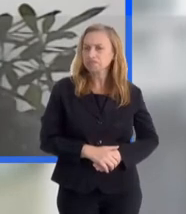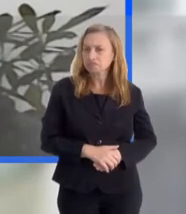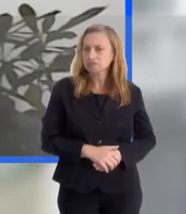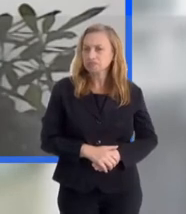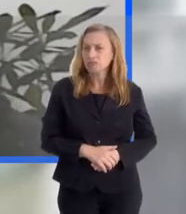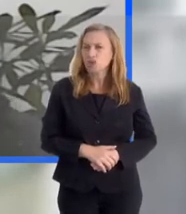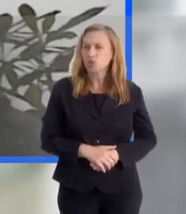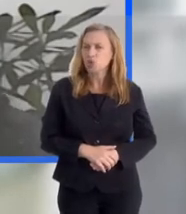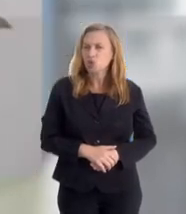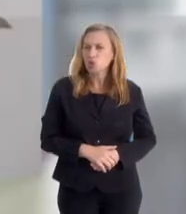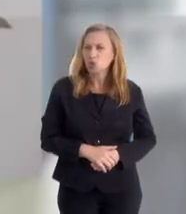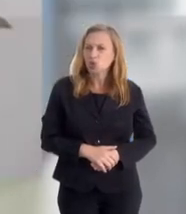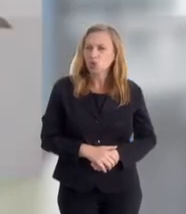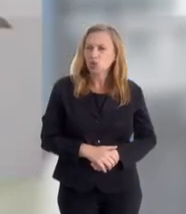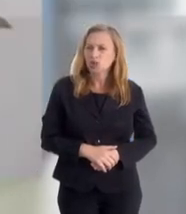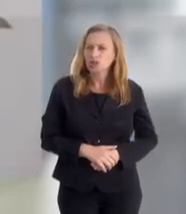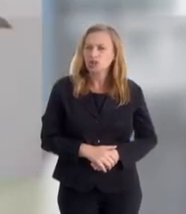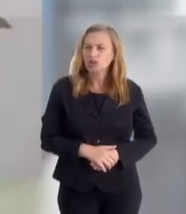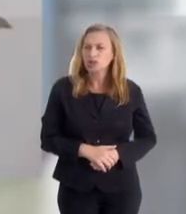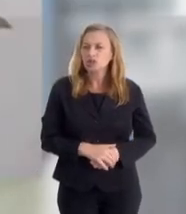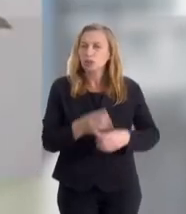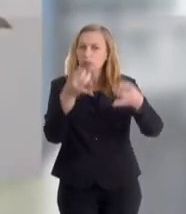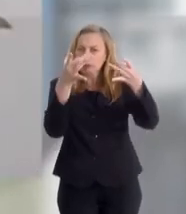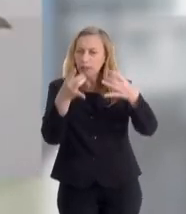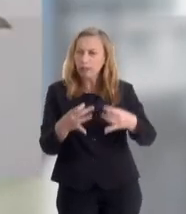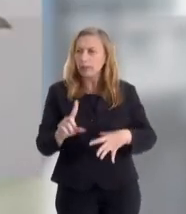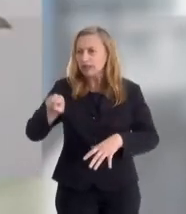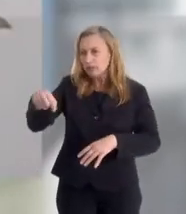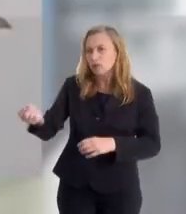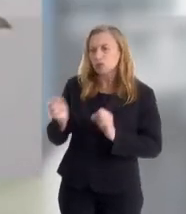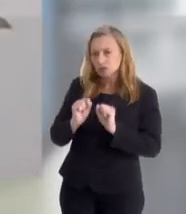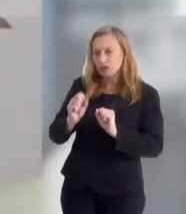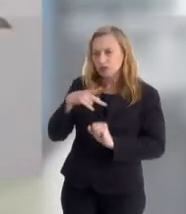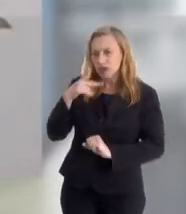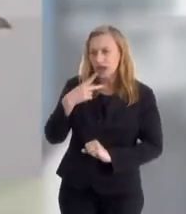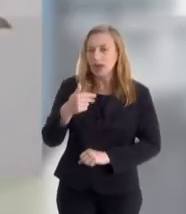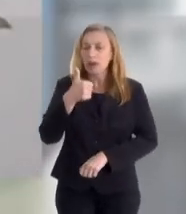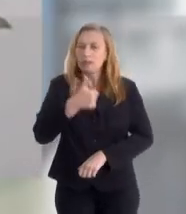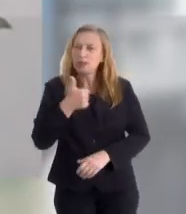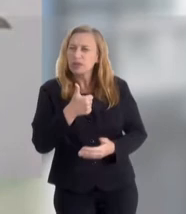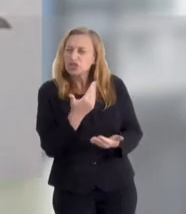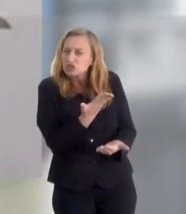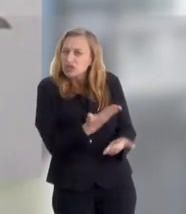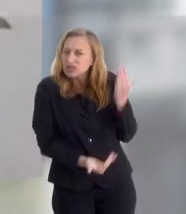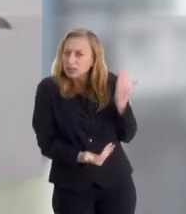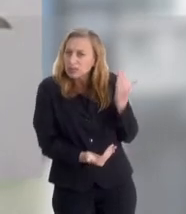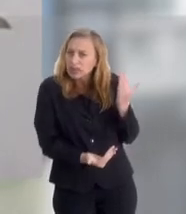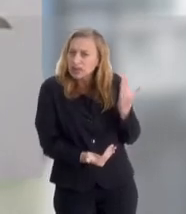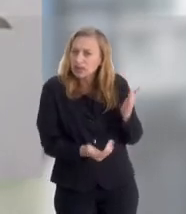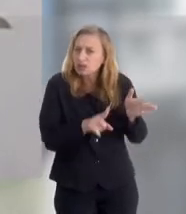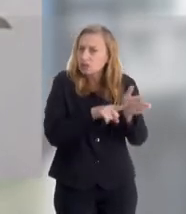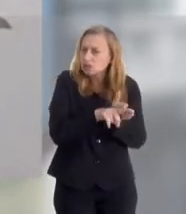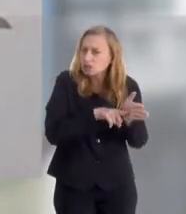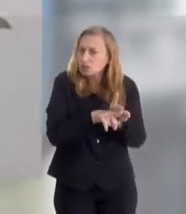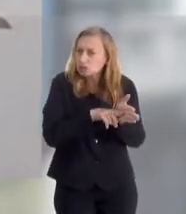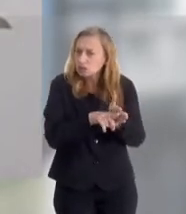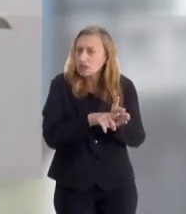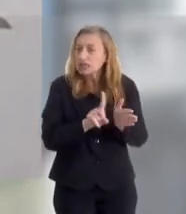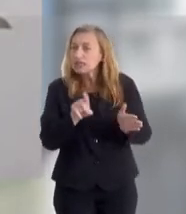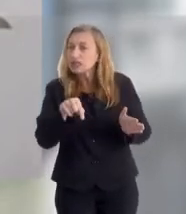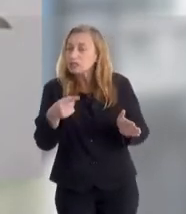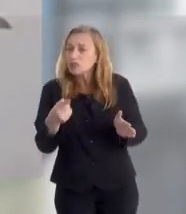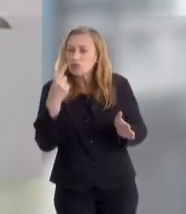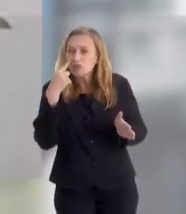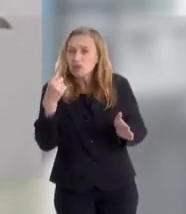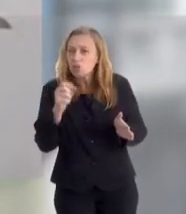significativa. Tiveram uma perda, a gente pode entrar nesses detalhes dos números depois, mas a gente calculou primeiro essa perda, nessa etapa da pesquisa,